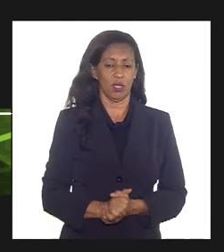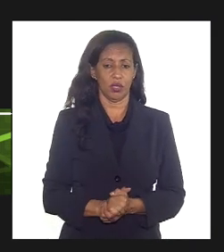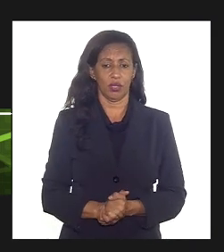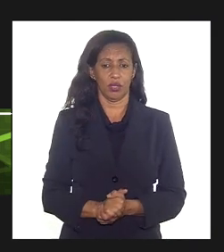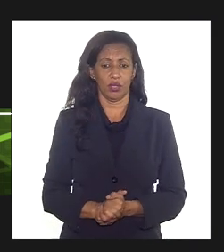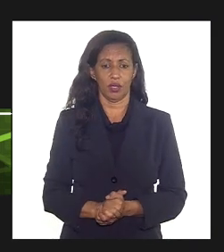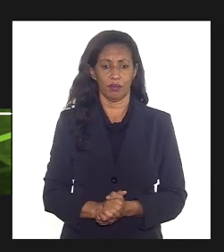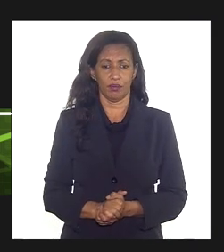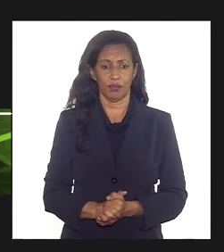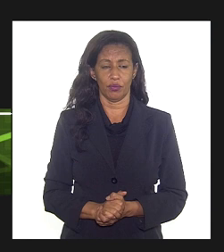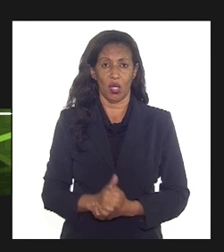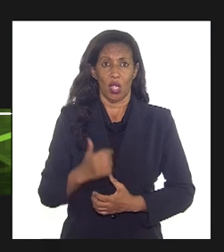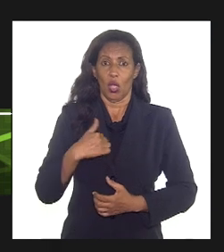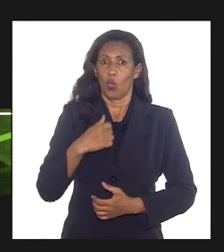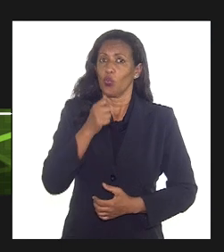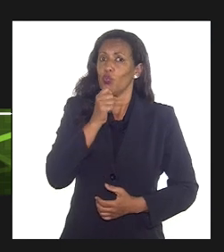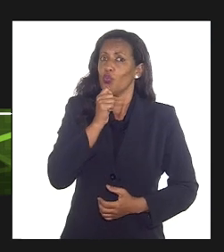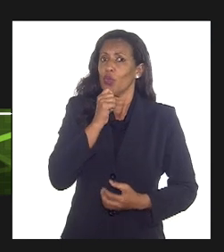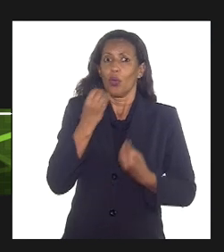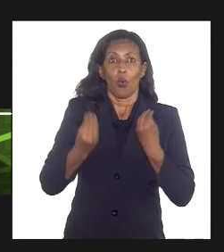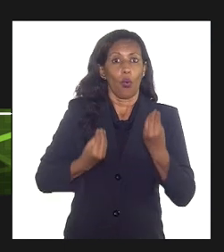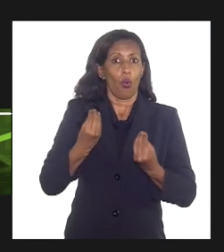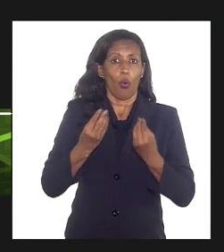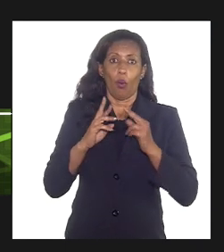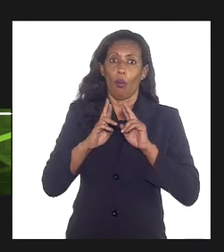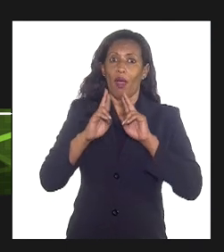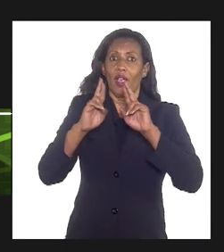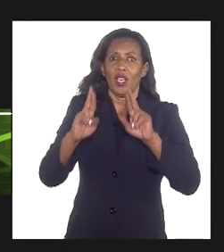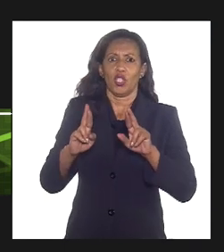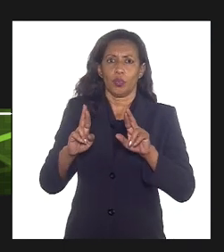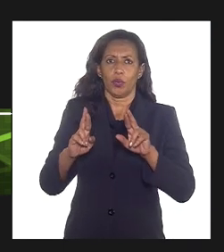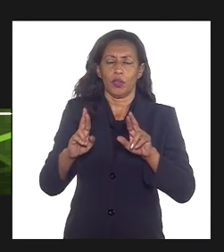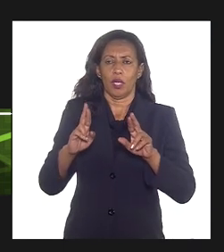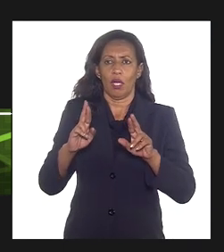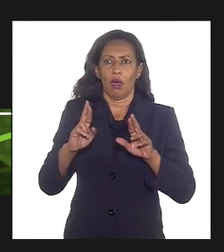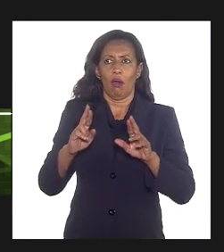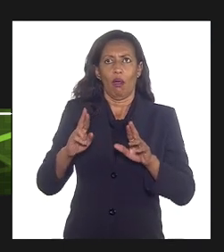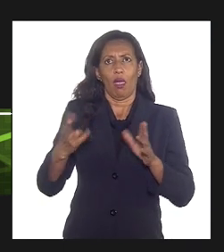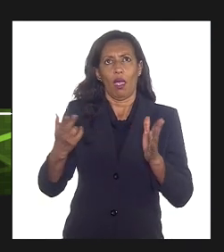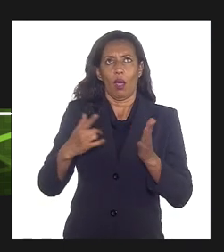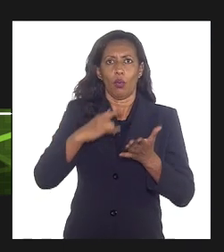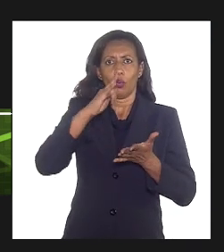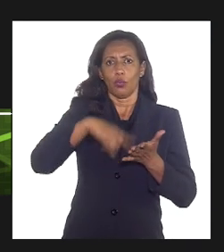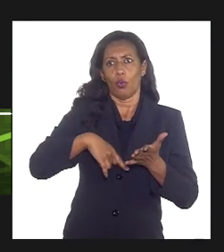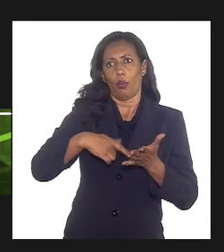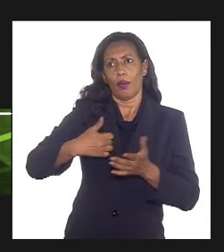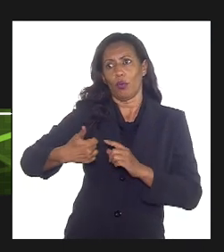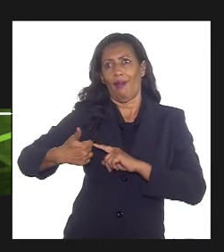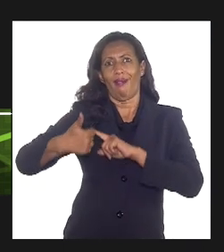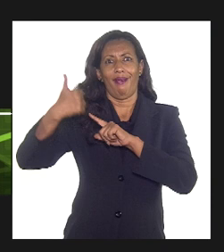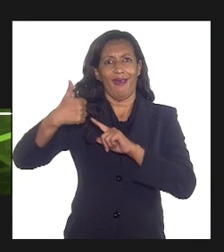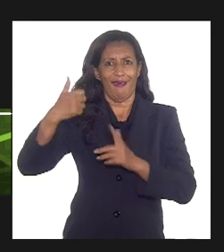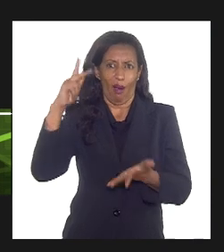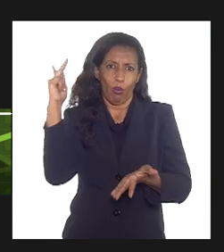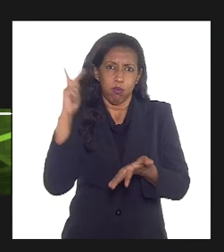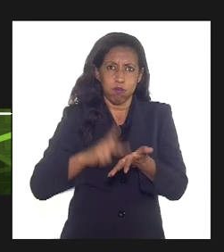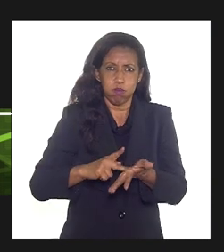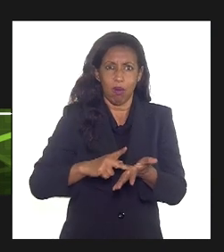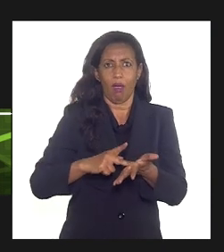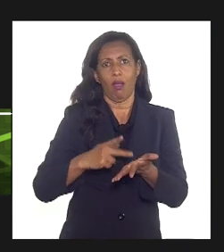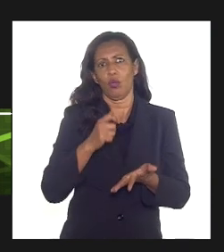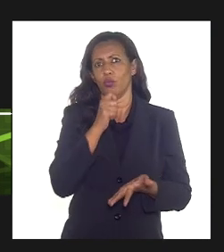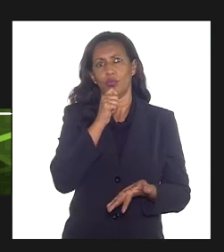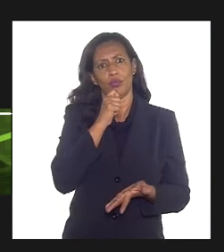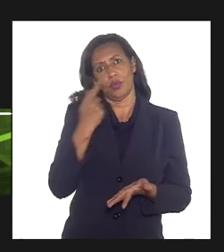eu não tenho aqui como responder o senhor o instrumento legal, eu teria que responder depois por escrito.